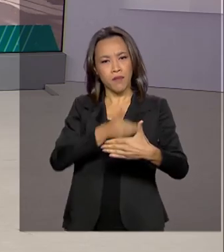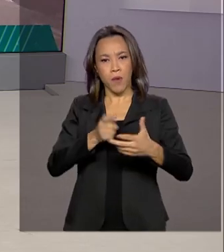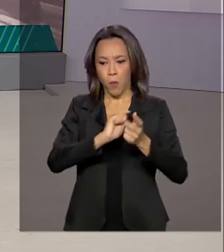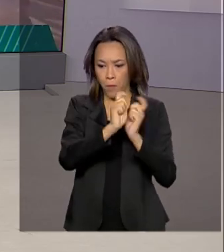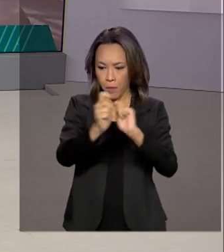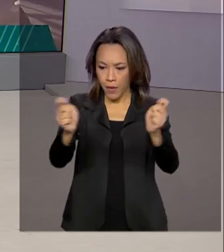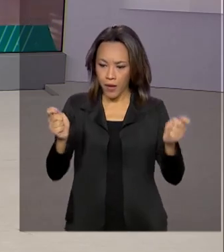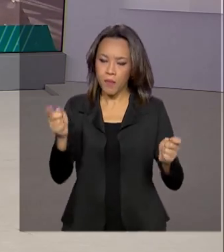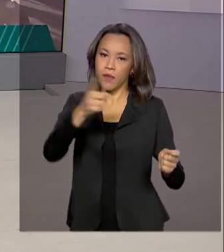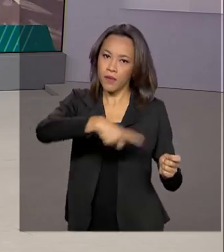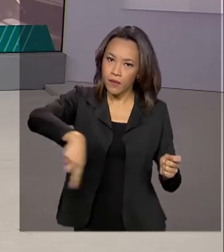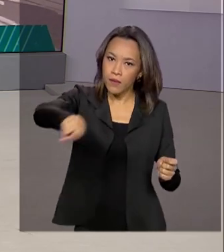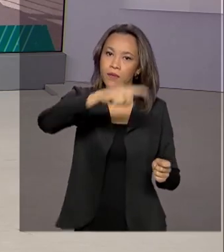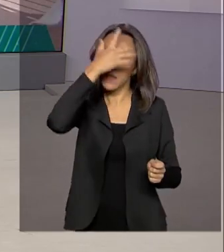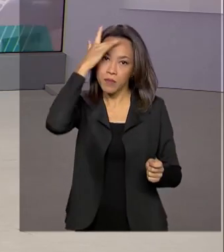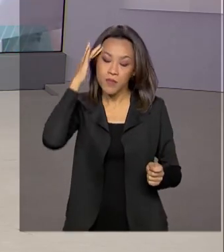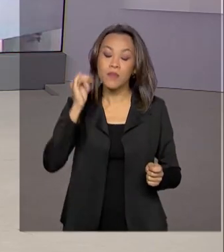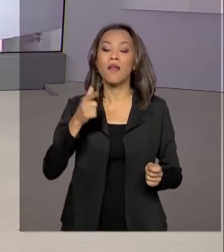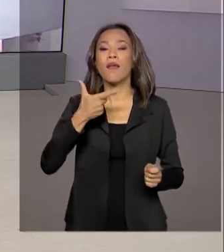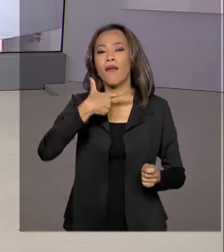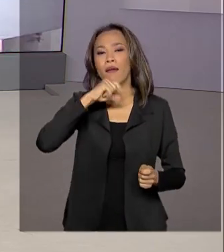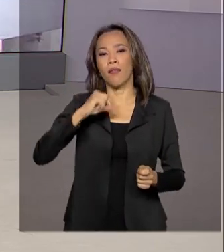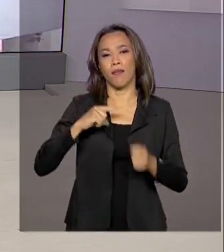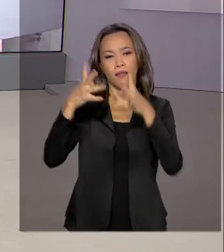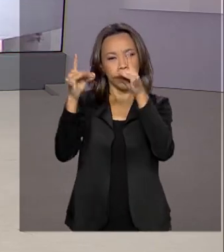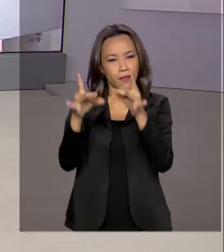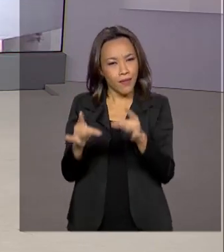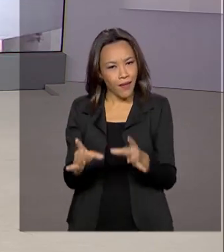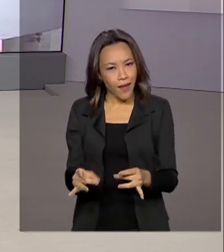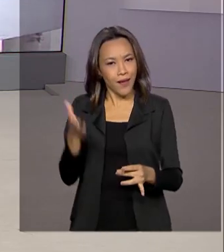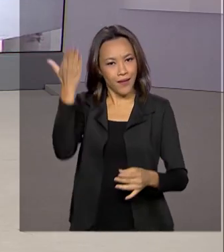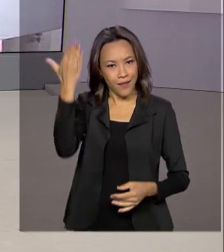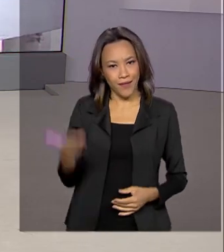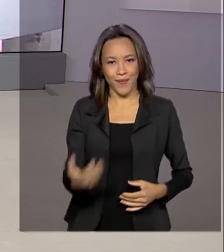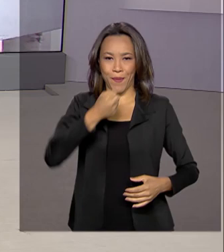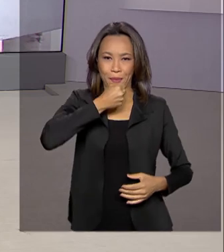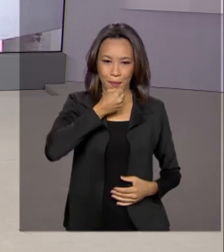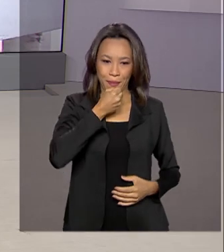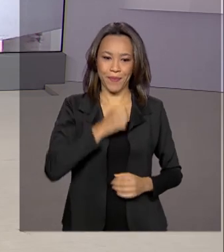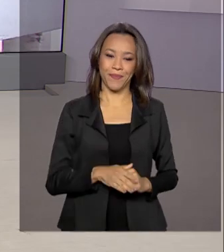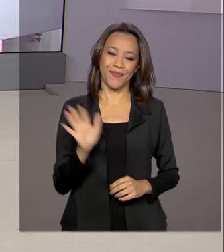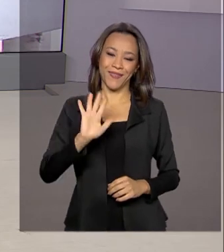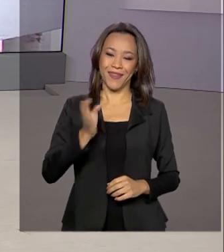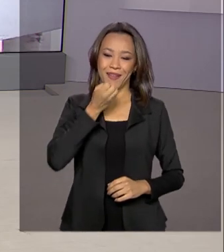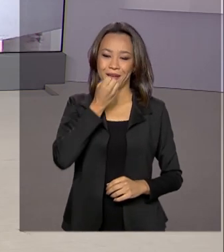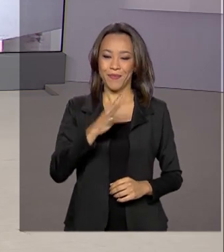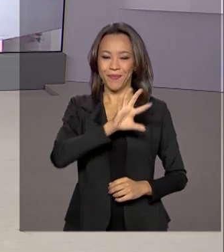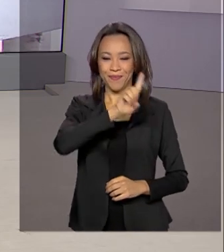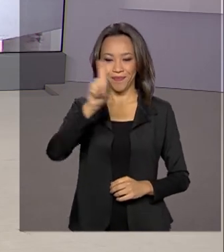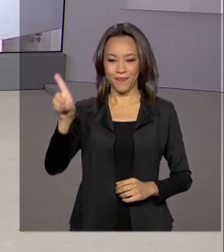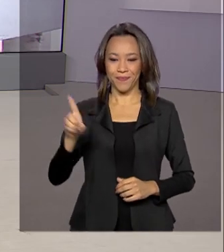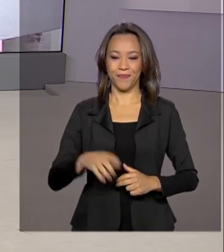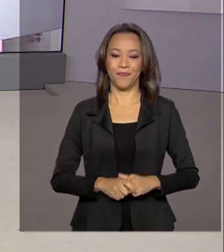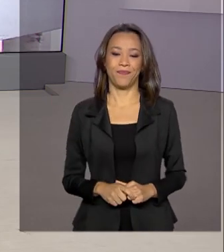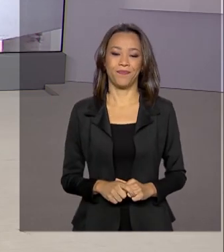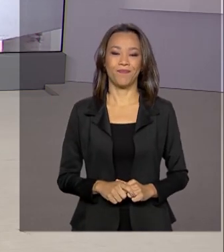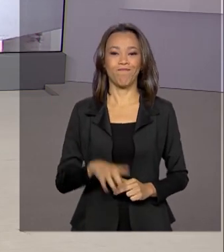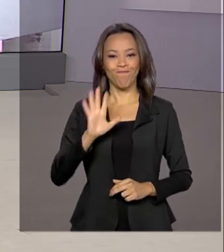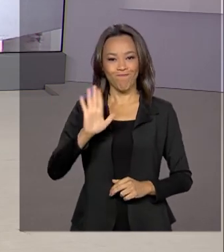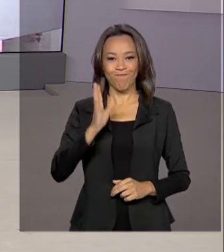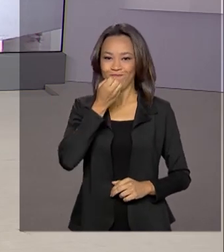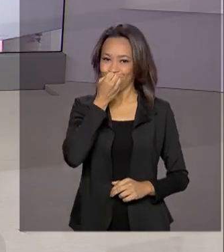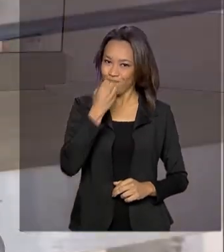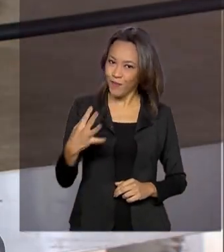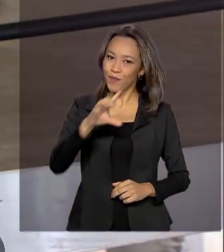do Estado. Quem tem os detalhes para a gente é o repórter Glauco de Queiroz. Olá Glauco, bom dia para você. Olá, bom dia